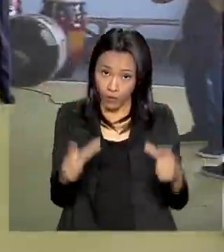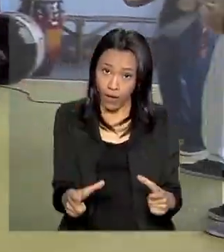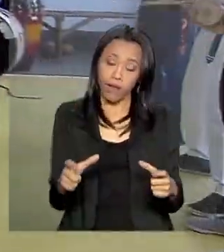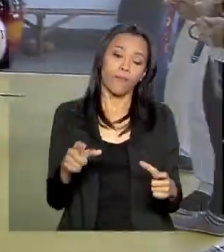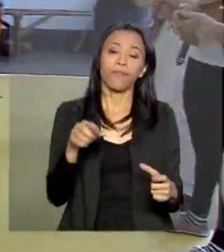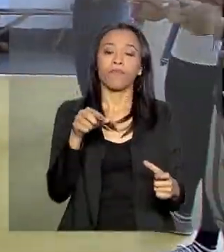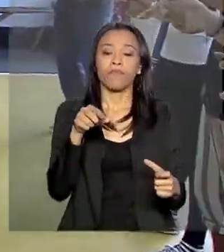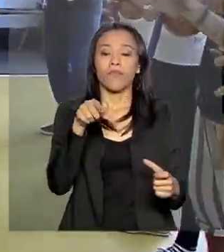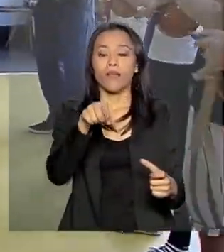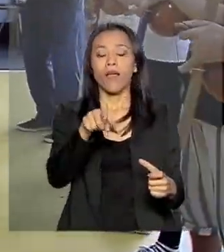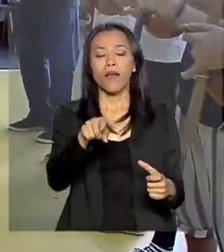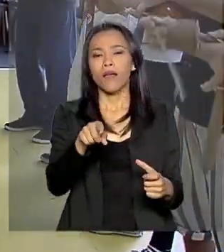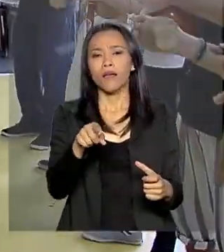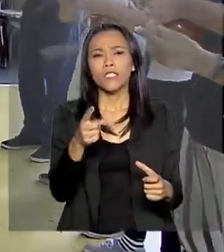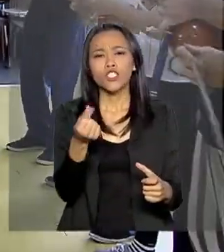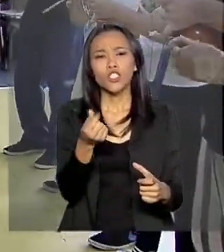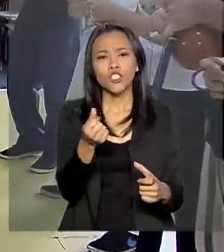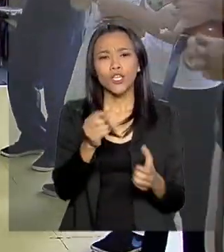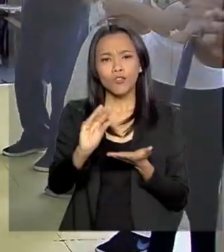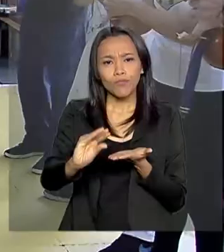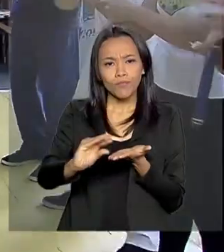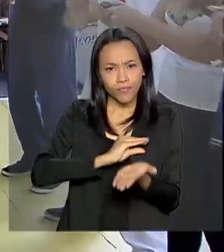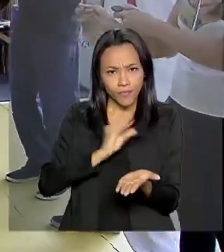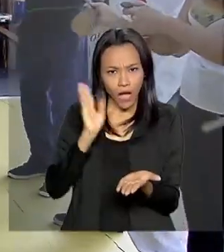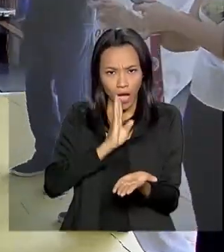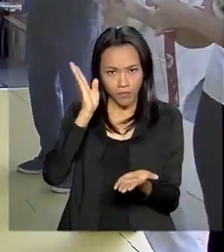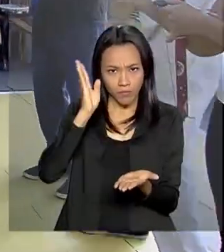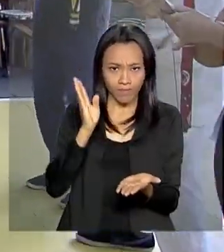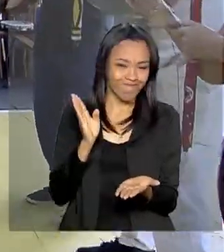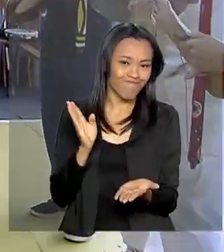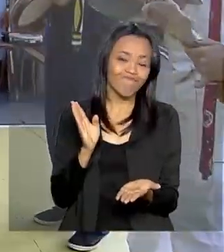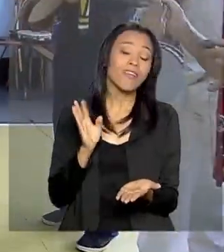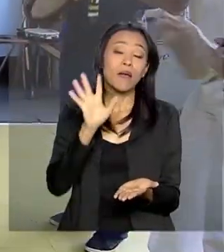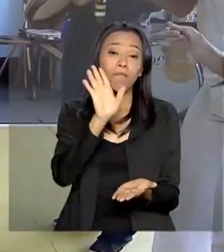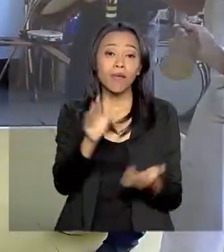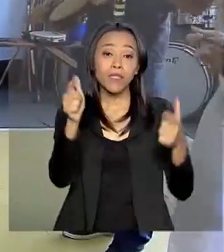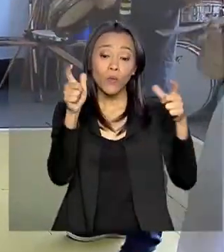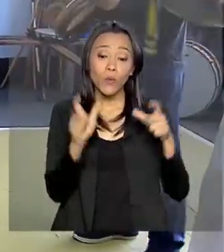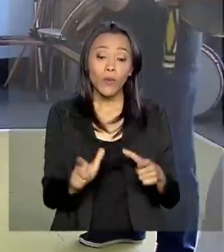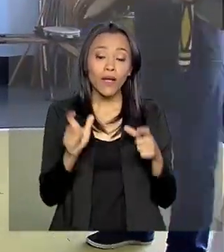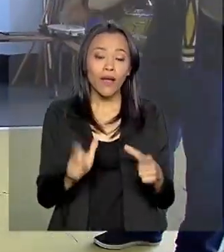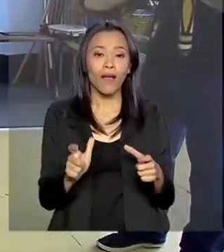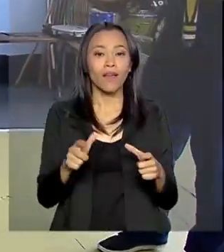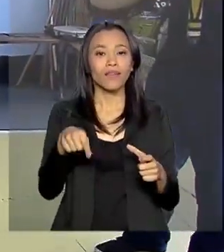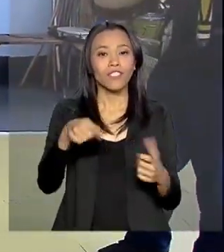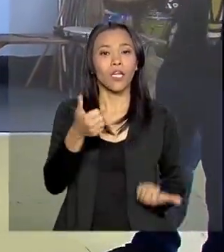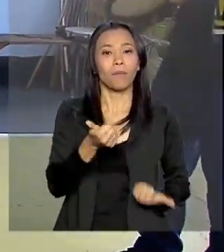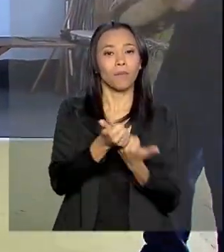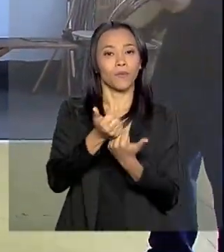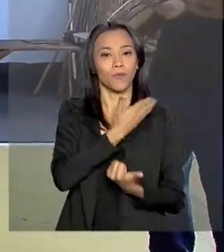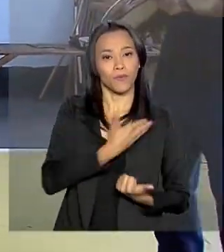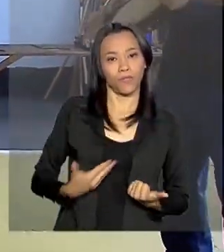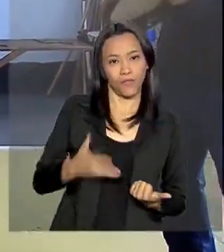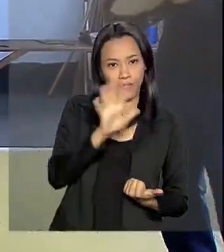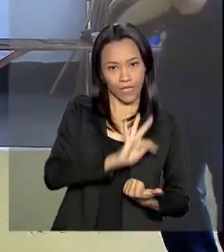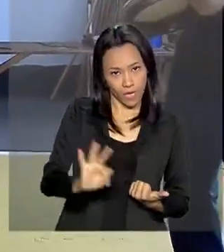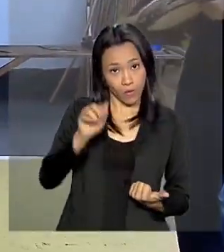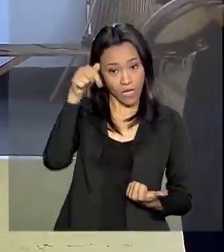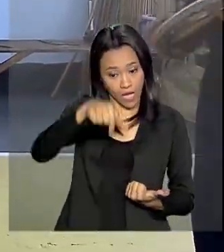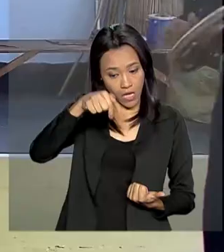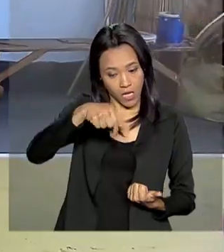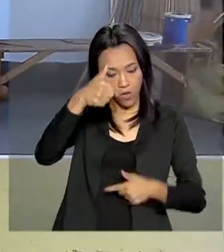não traz nenhum benefício financeiro imediato, mas funciona como uma espécie de chancela do governo federal de que o trabalho